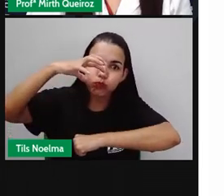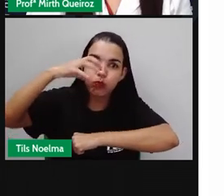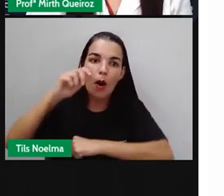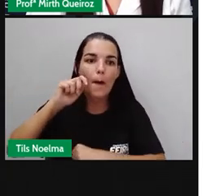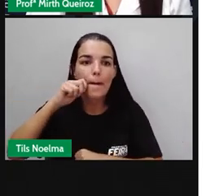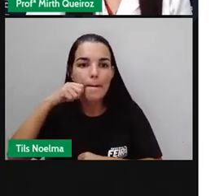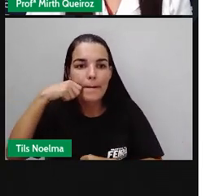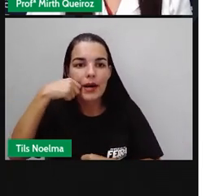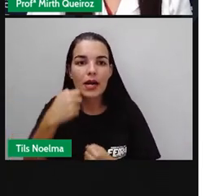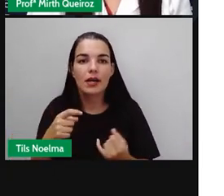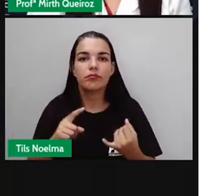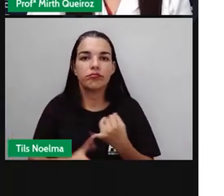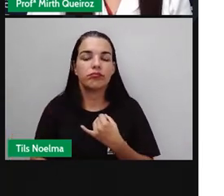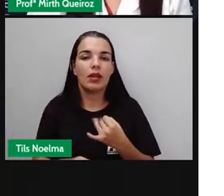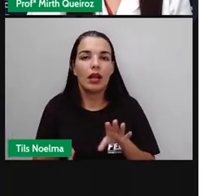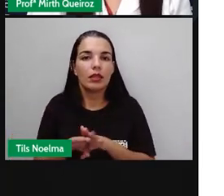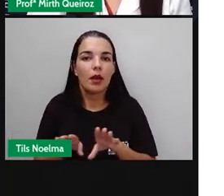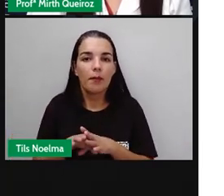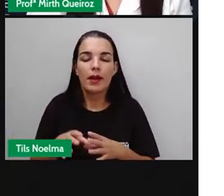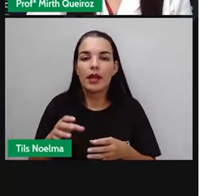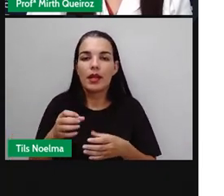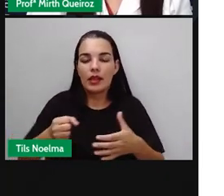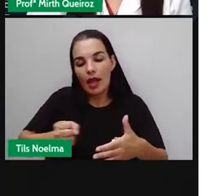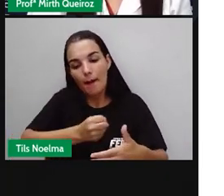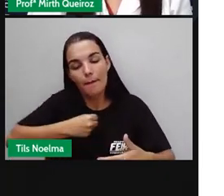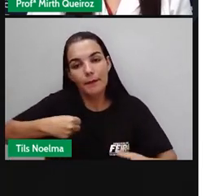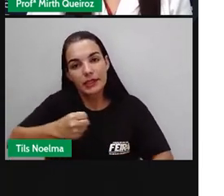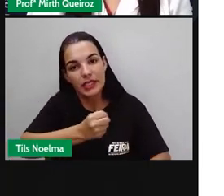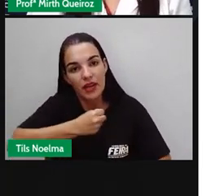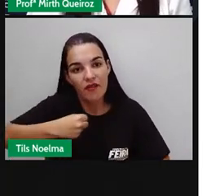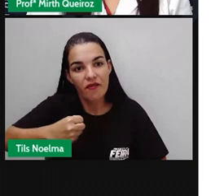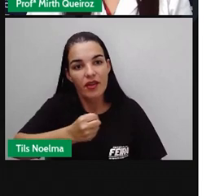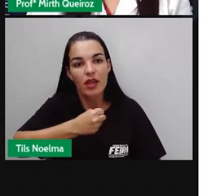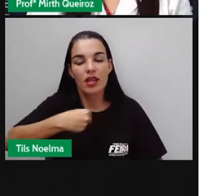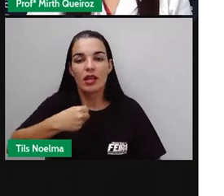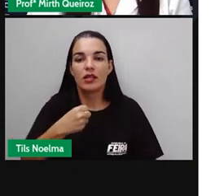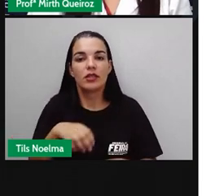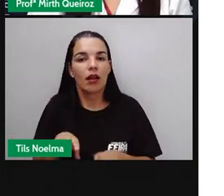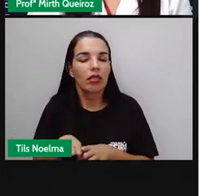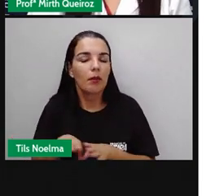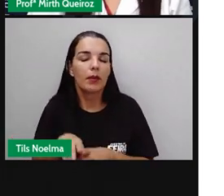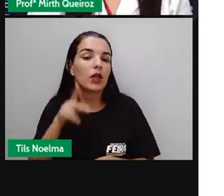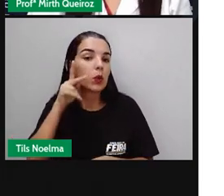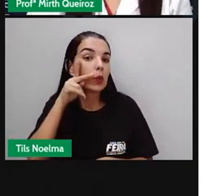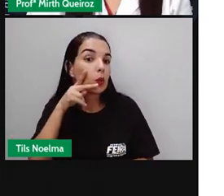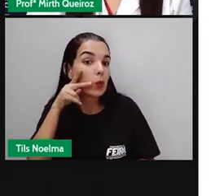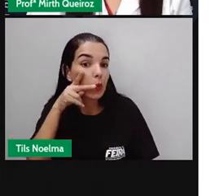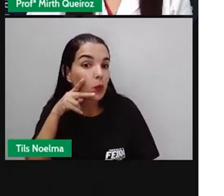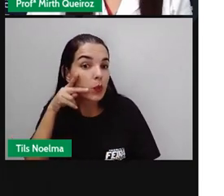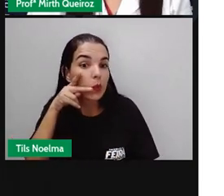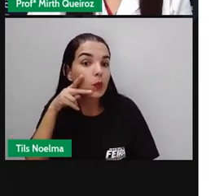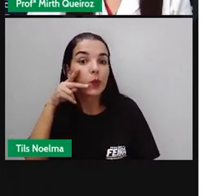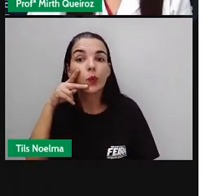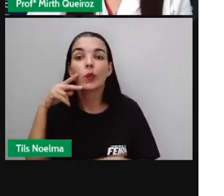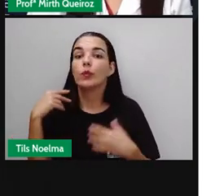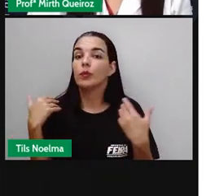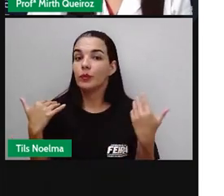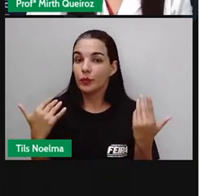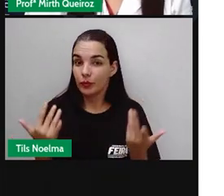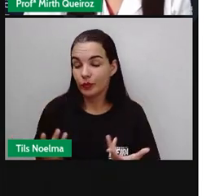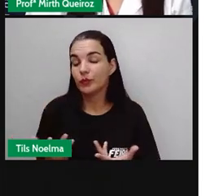o fermento também presente aí para a produção de bebidas. As bactérias presentes aí para a produção